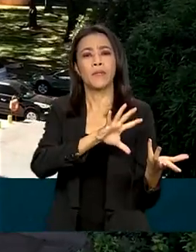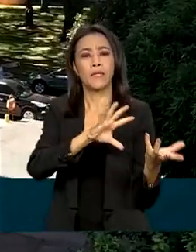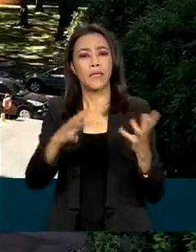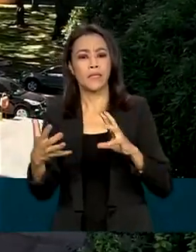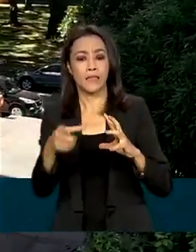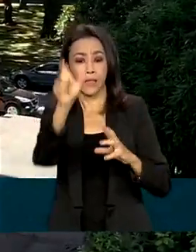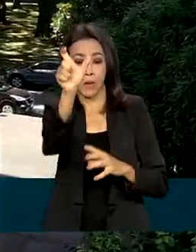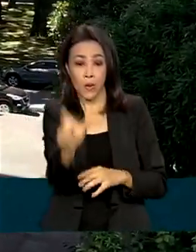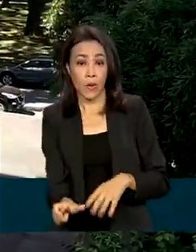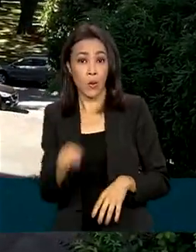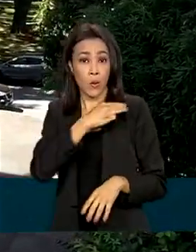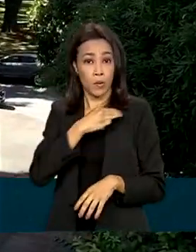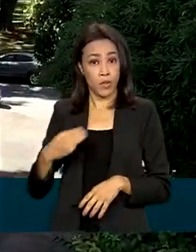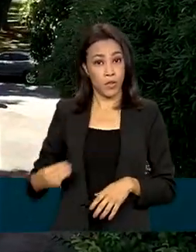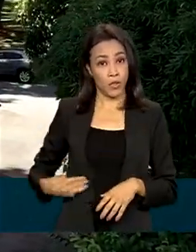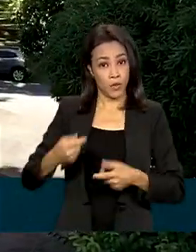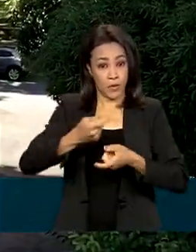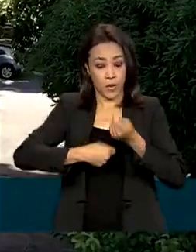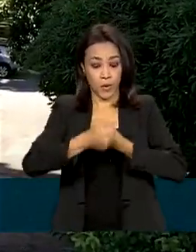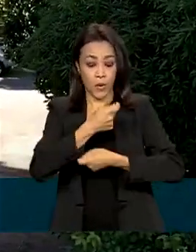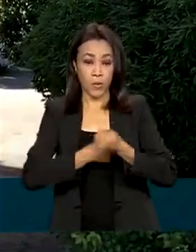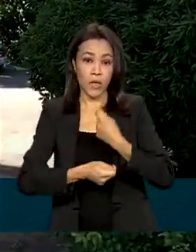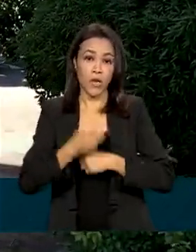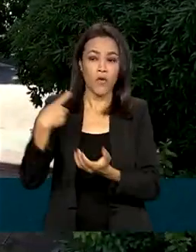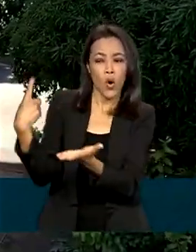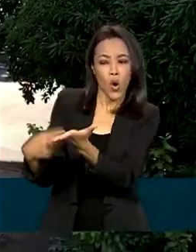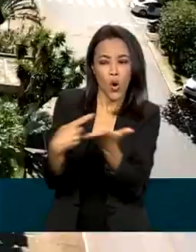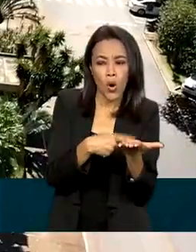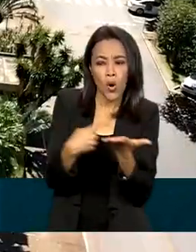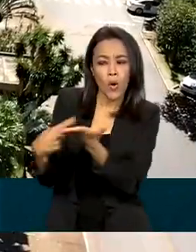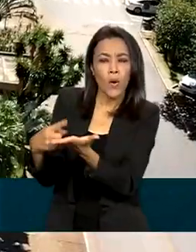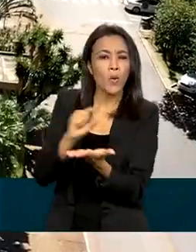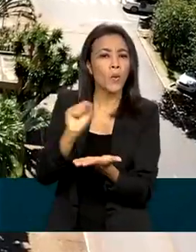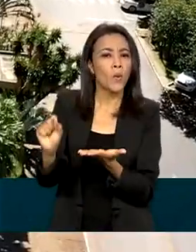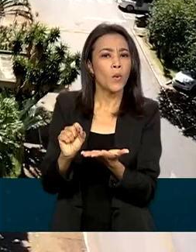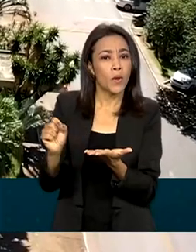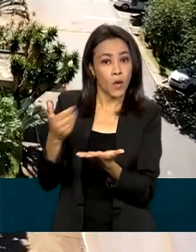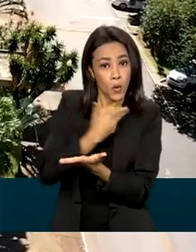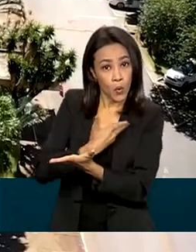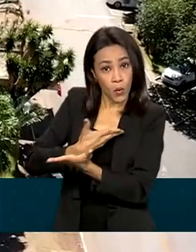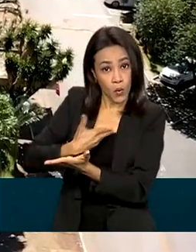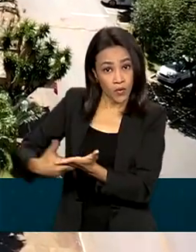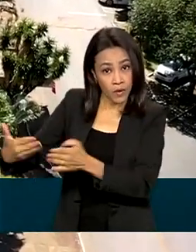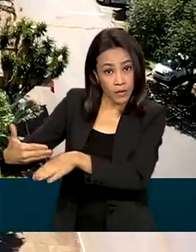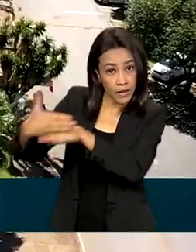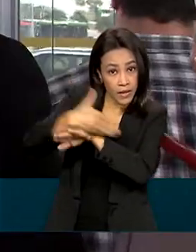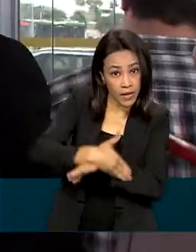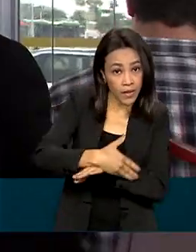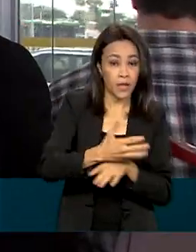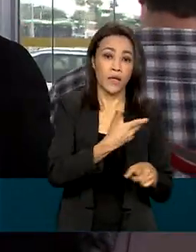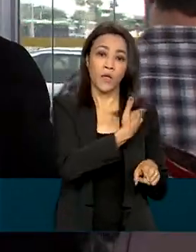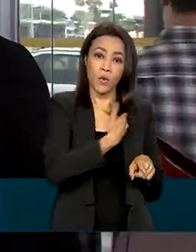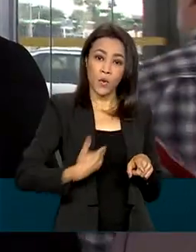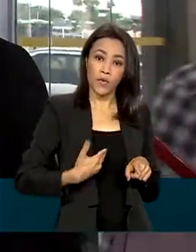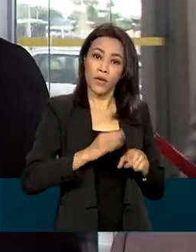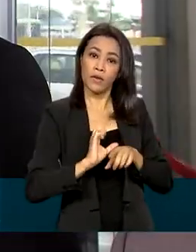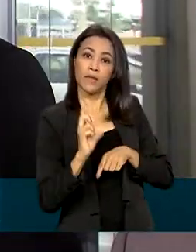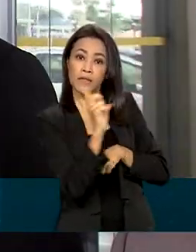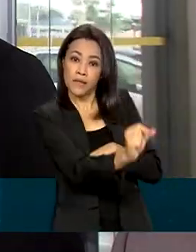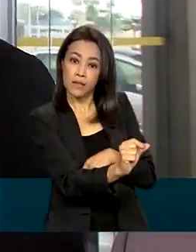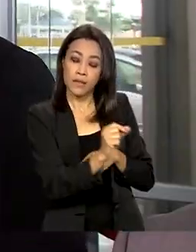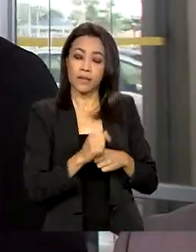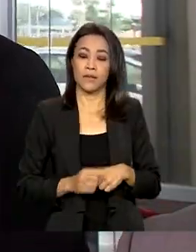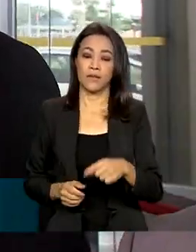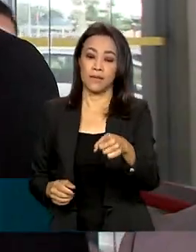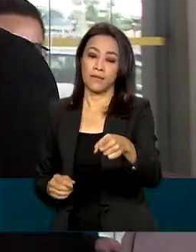Paulo Guedes, ficou acertado como será a troca de informações entre o governo que entra e o que sai. Uma ótima reunião, o